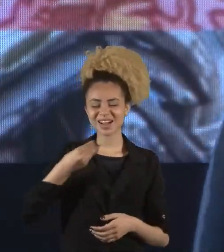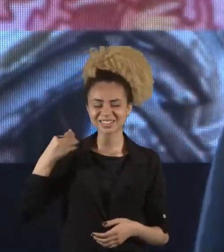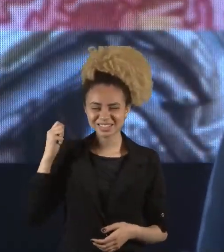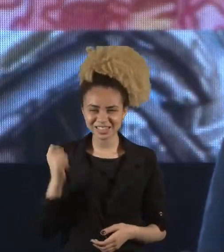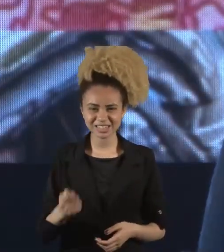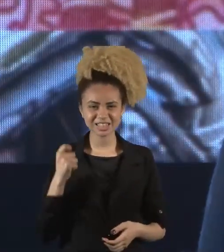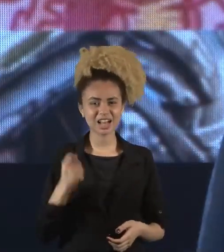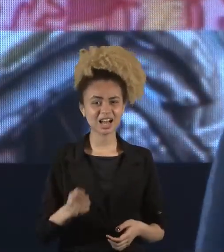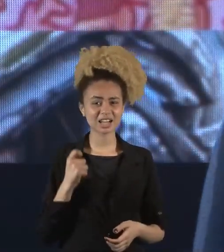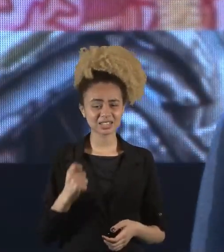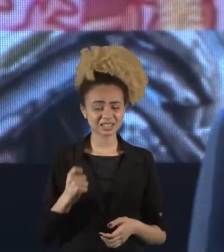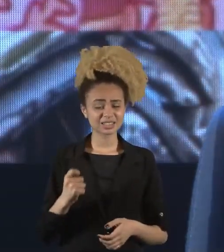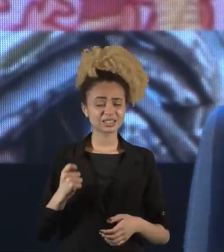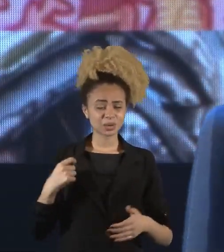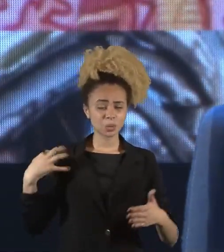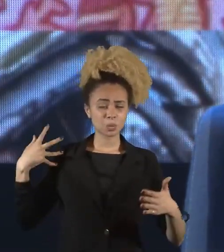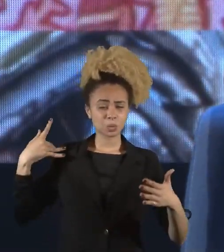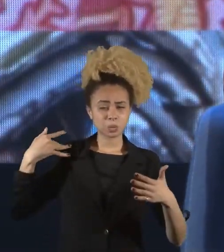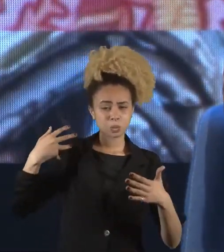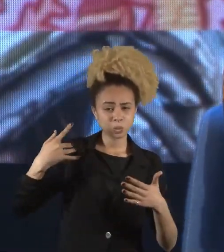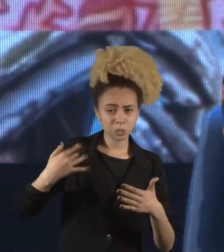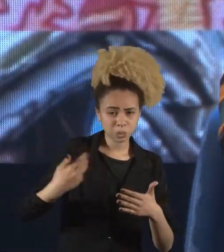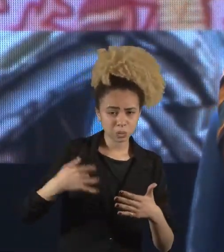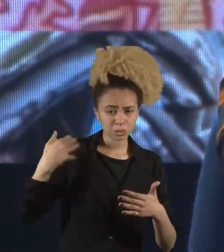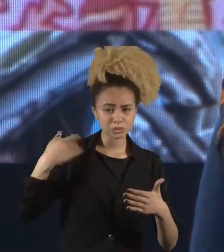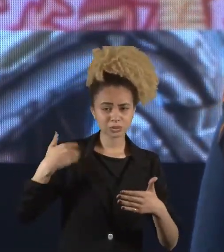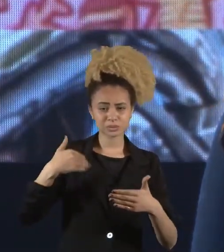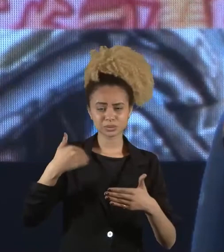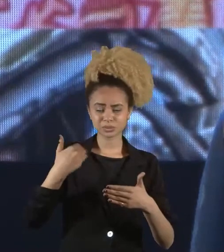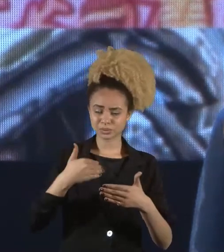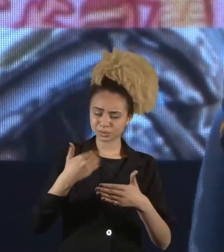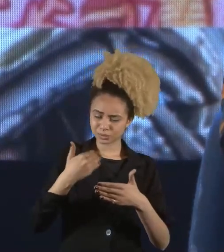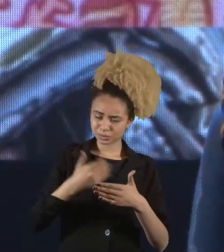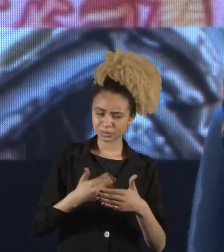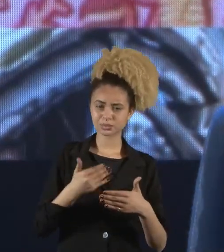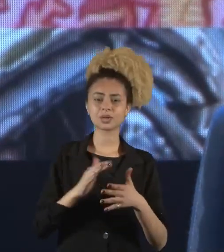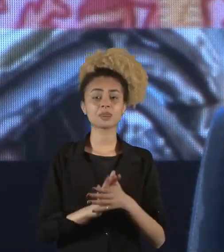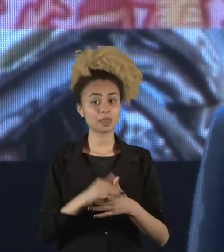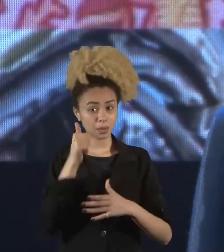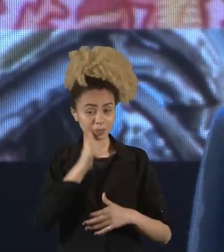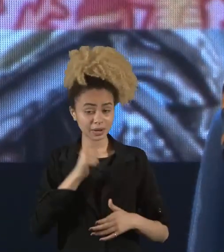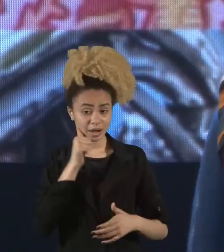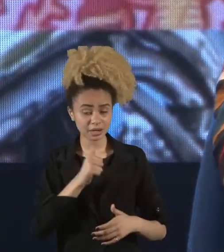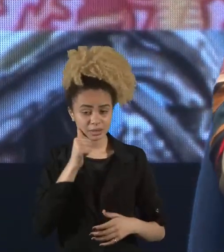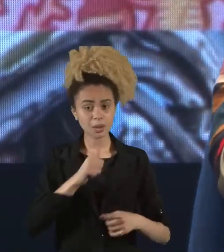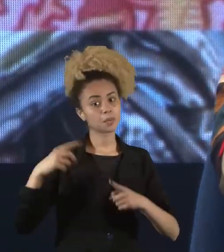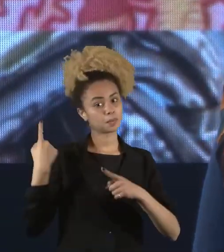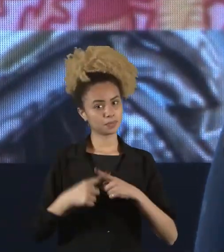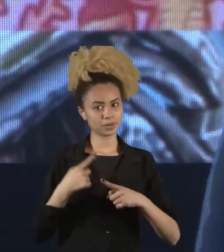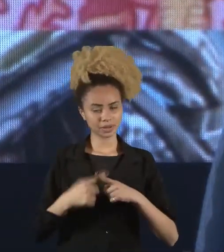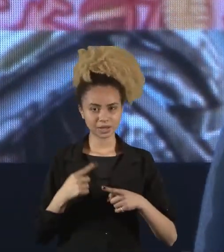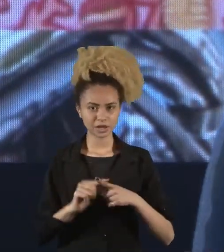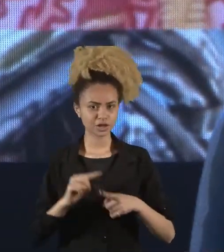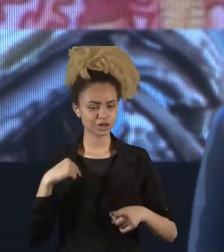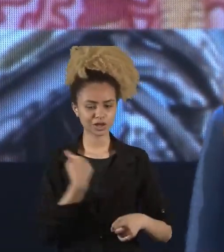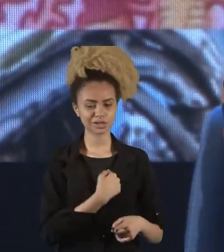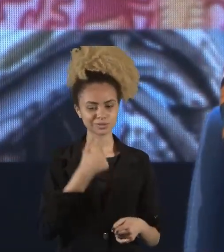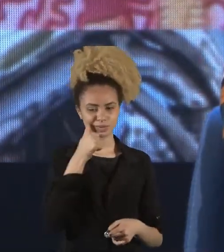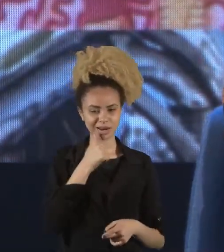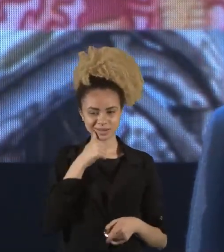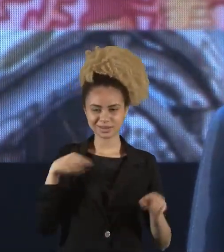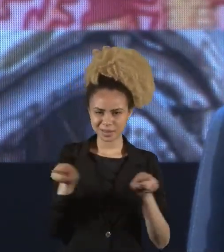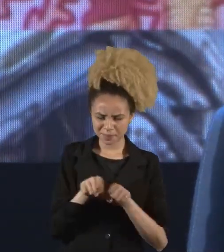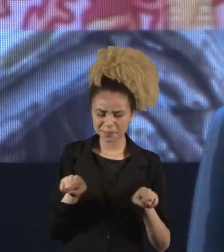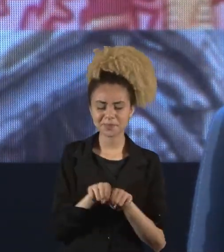estruturalmente inseridos, ainda com mulheres, porque nós, mulheres, também